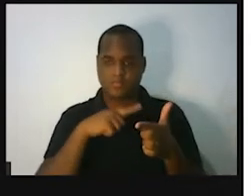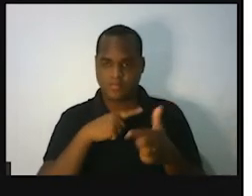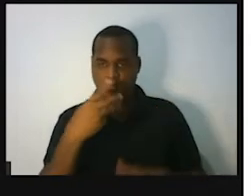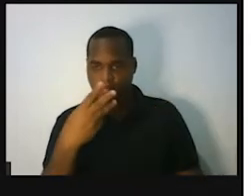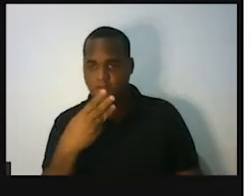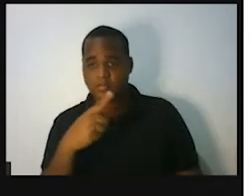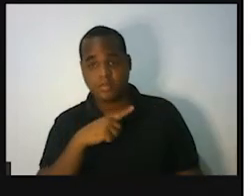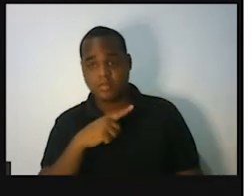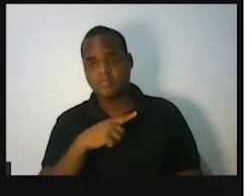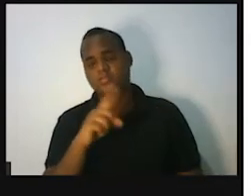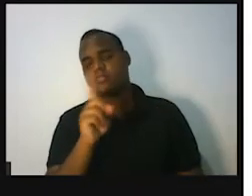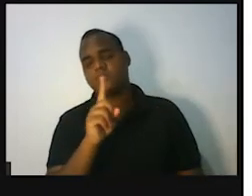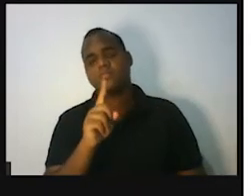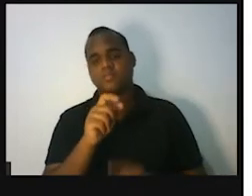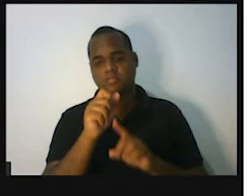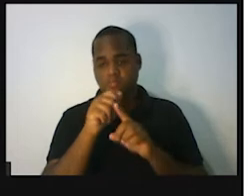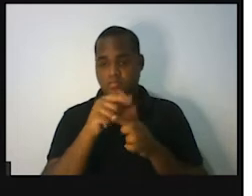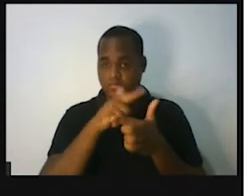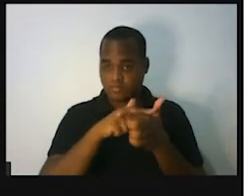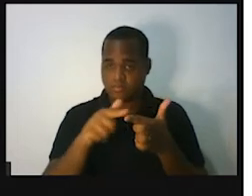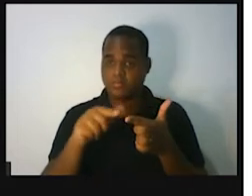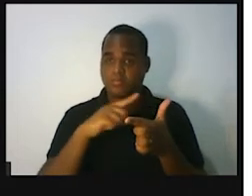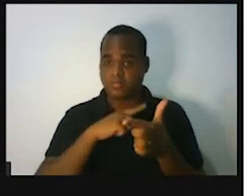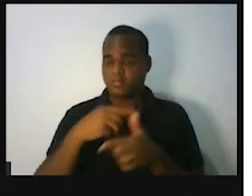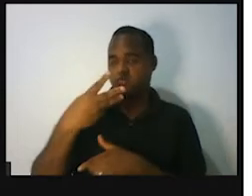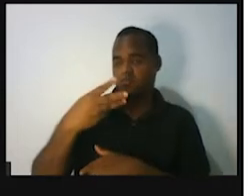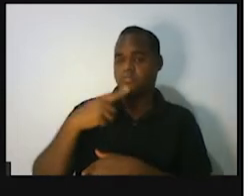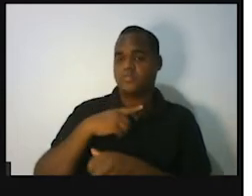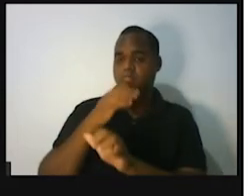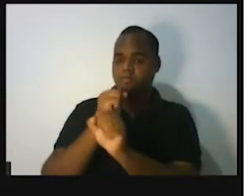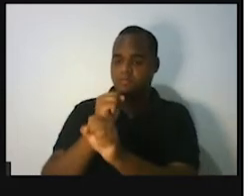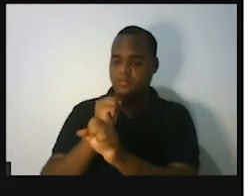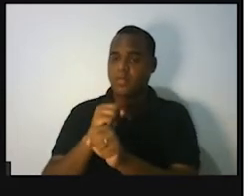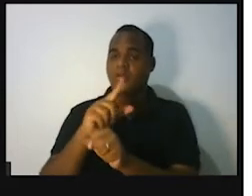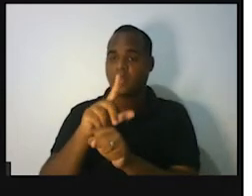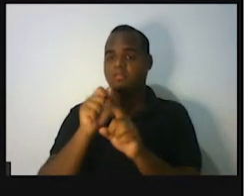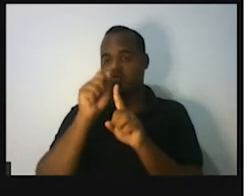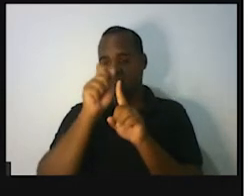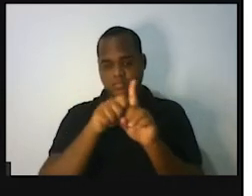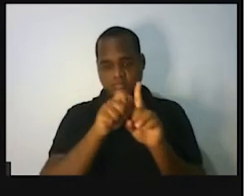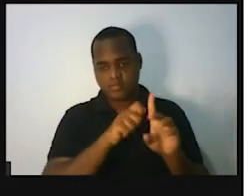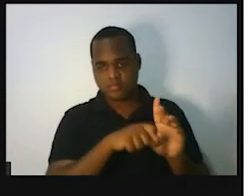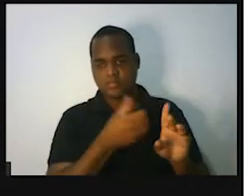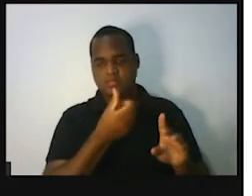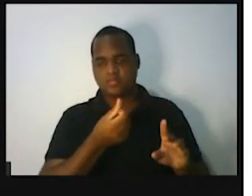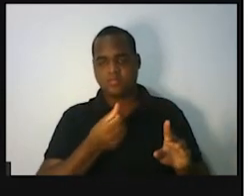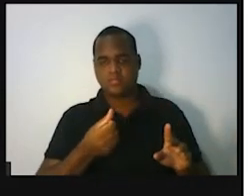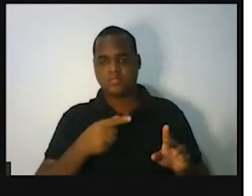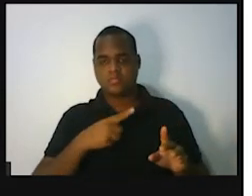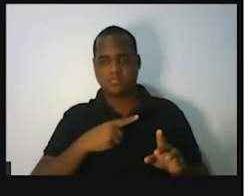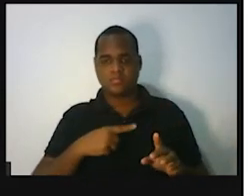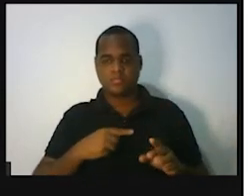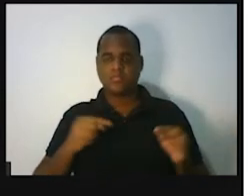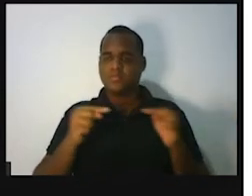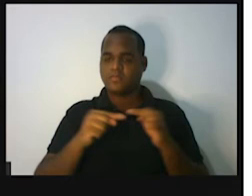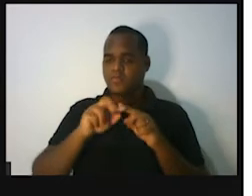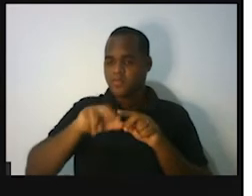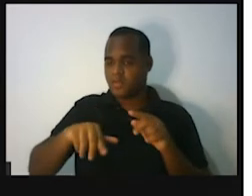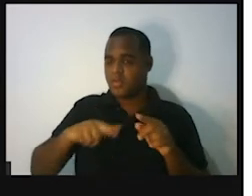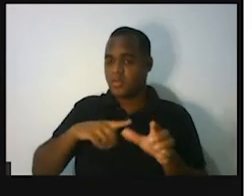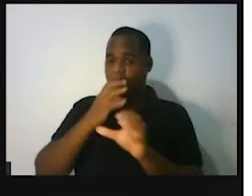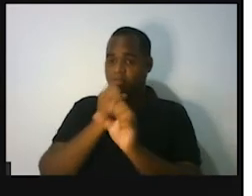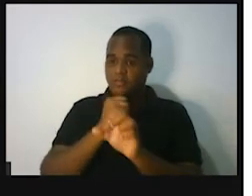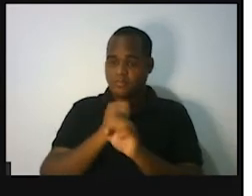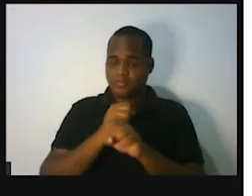iria dividir por 6. Eu iria somar o valor do consumo dos 6 meses e o resultado dessa soma eu ia